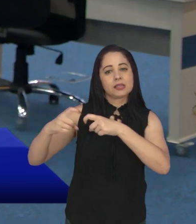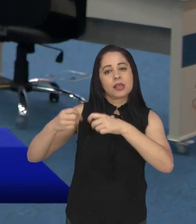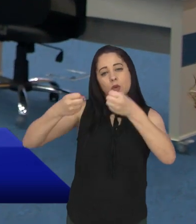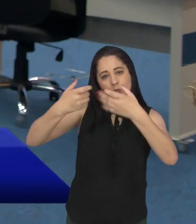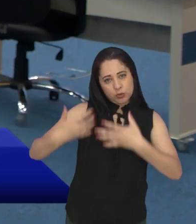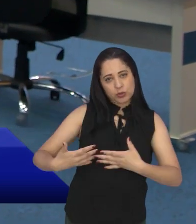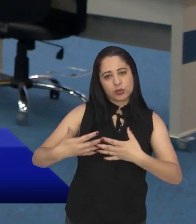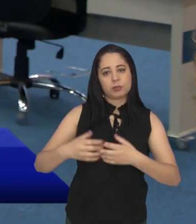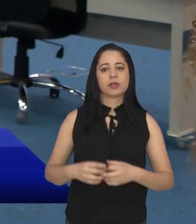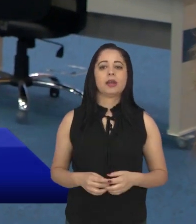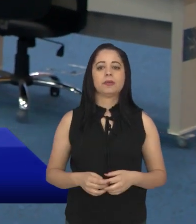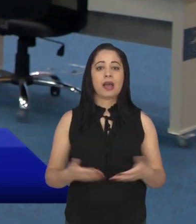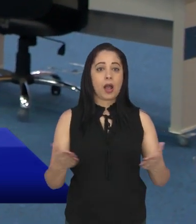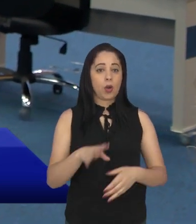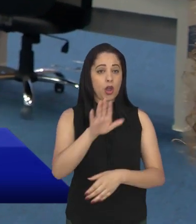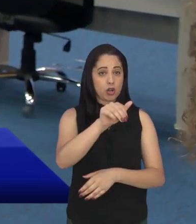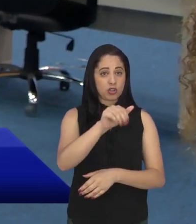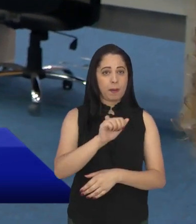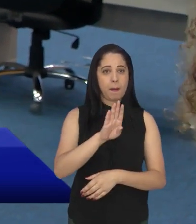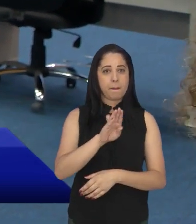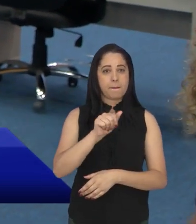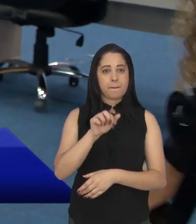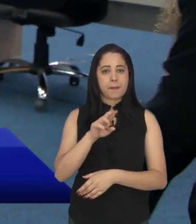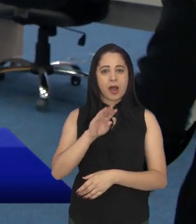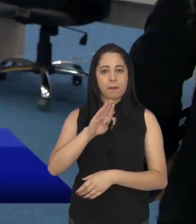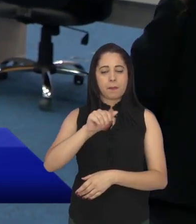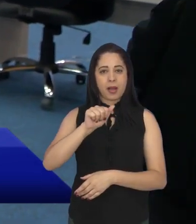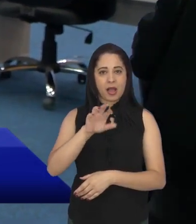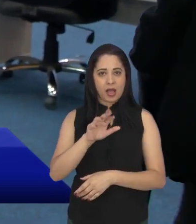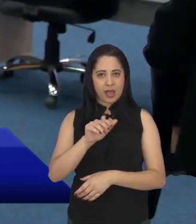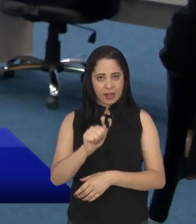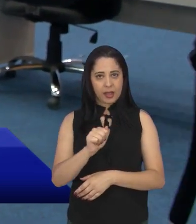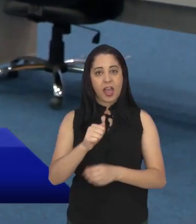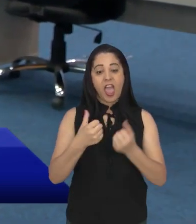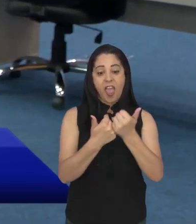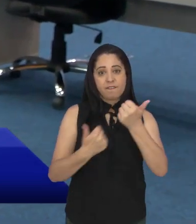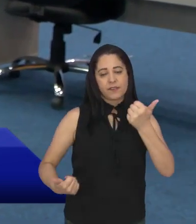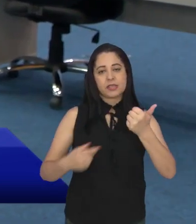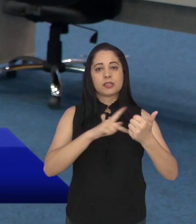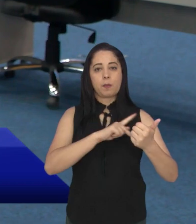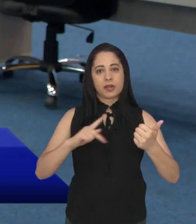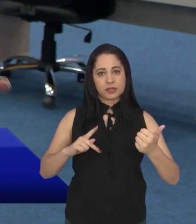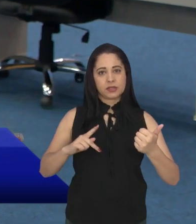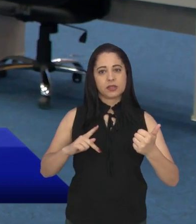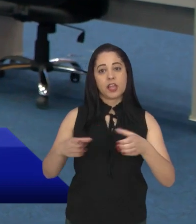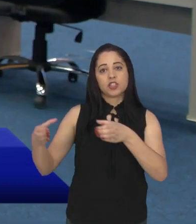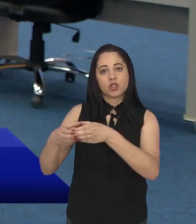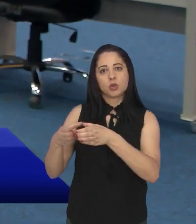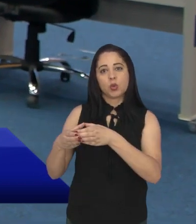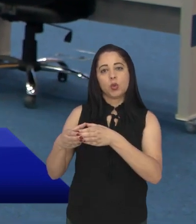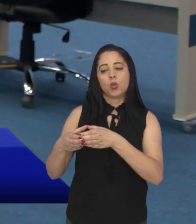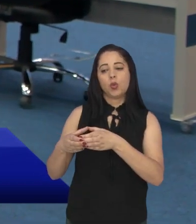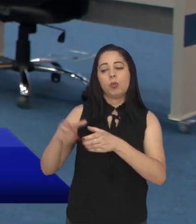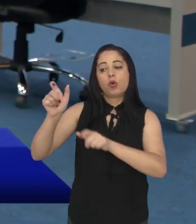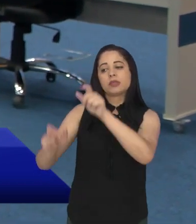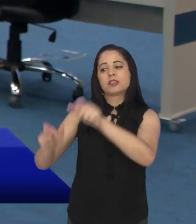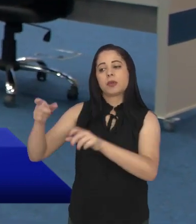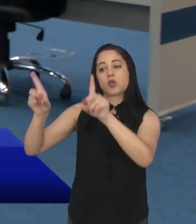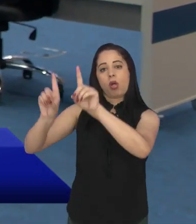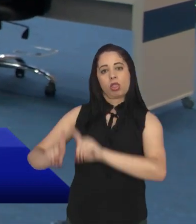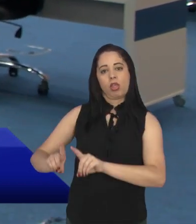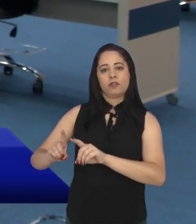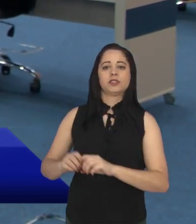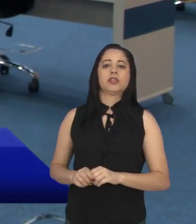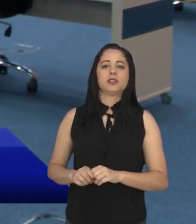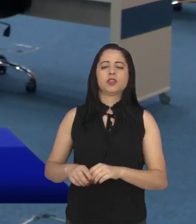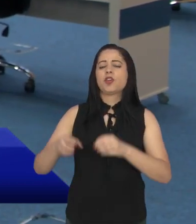falarem com a gente. E agora eu quero chamar a Bárbara Moura Telles, ela é vice-presidente também da Comissão de Direitos da Pessoa com Deficiência e